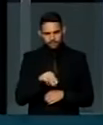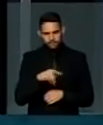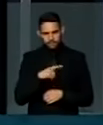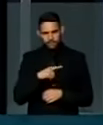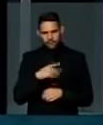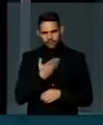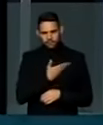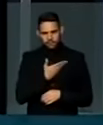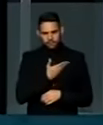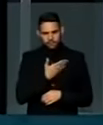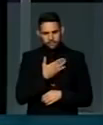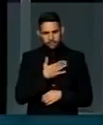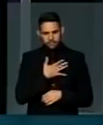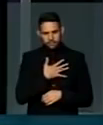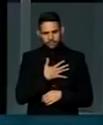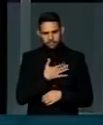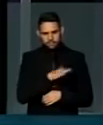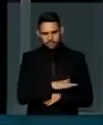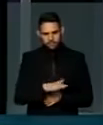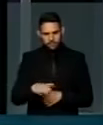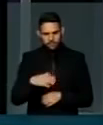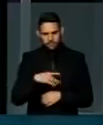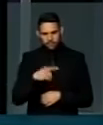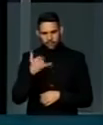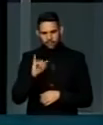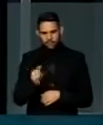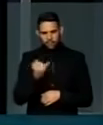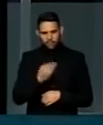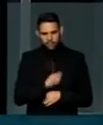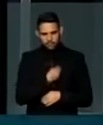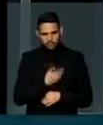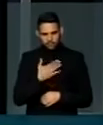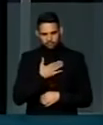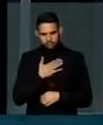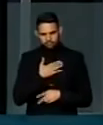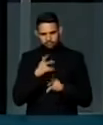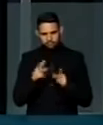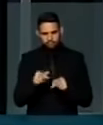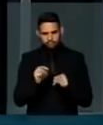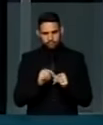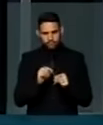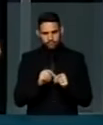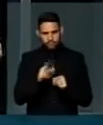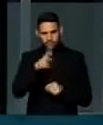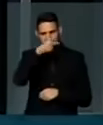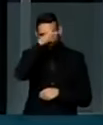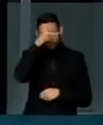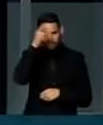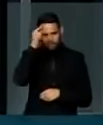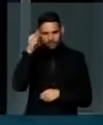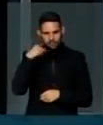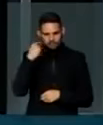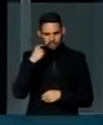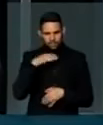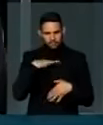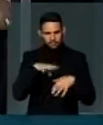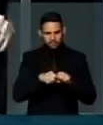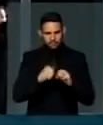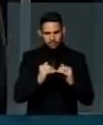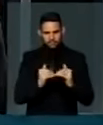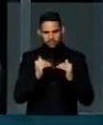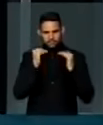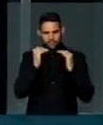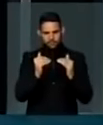Colegas meus de infância não tiveram a mesma chance que eu de ter sido prefeito, deputado, de ter uma formação